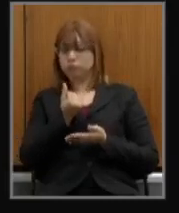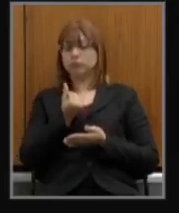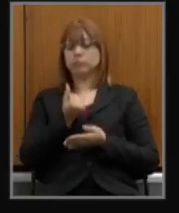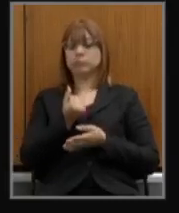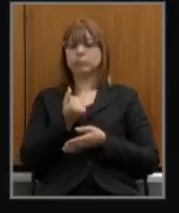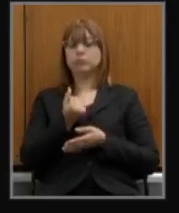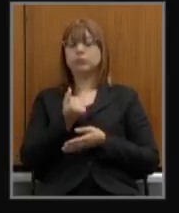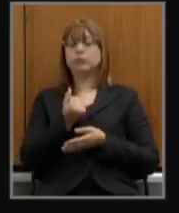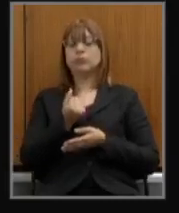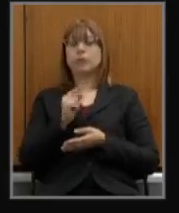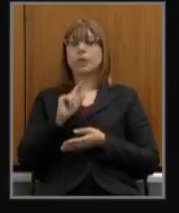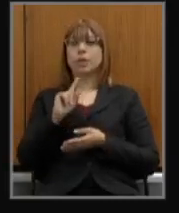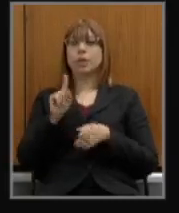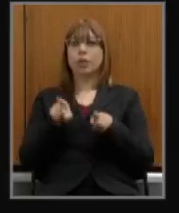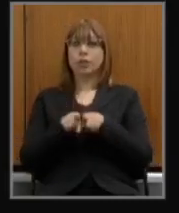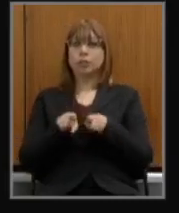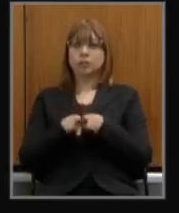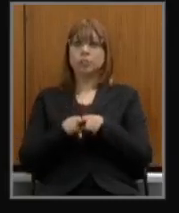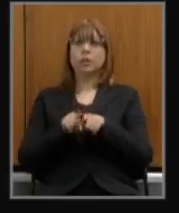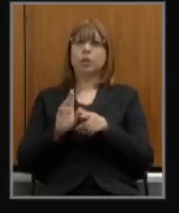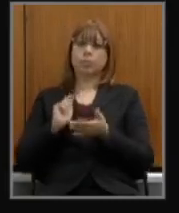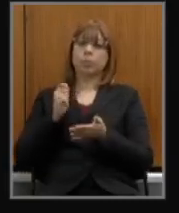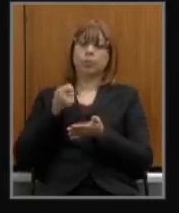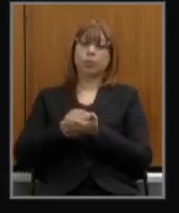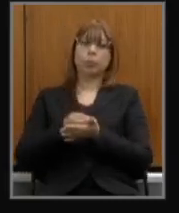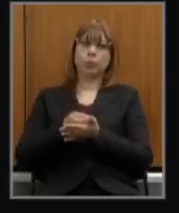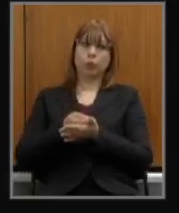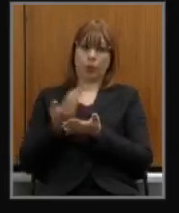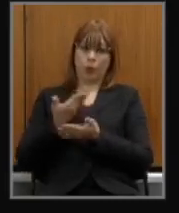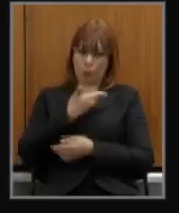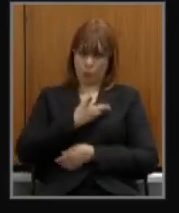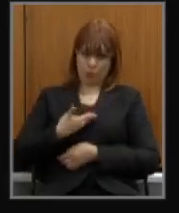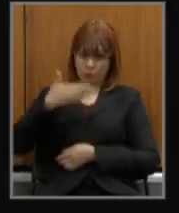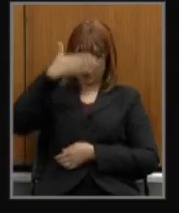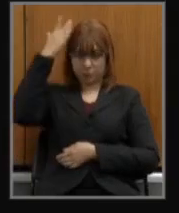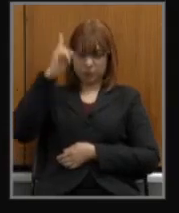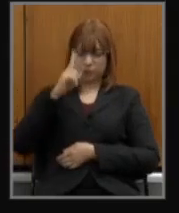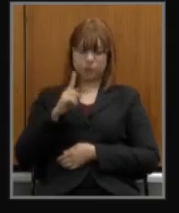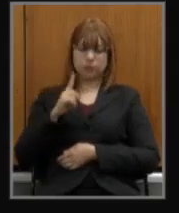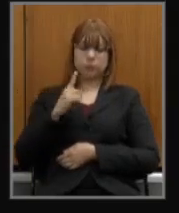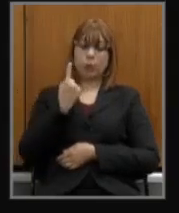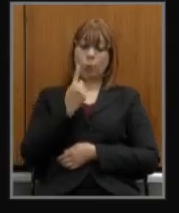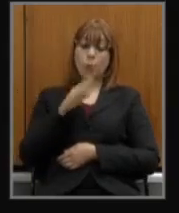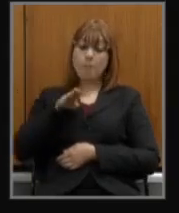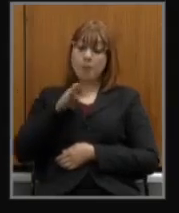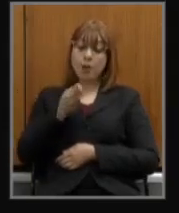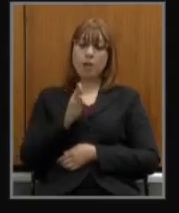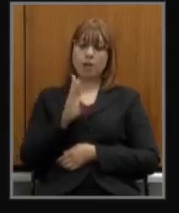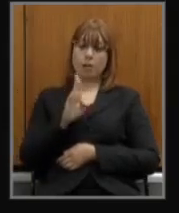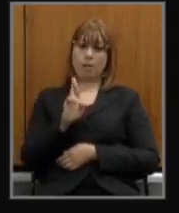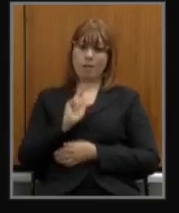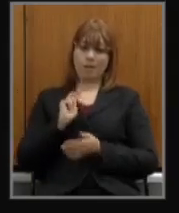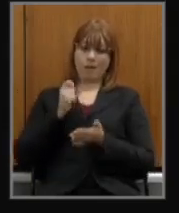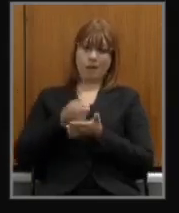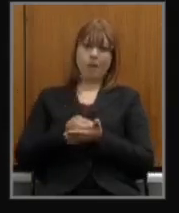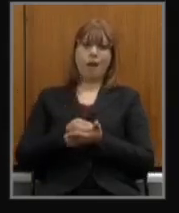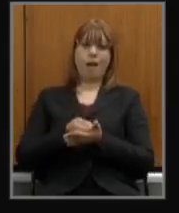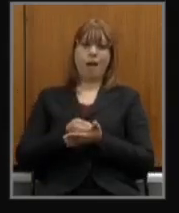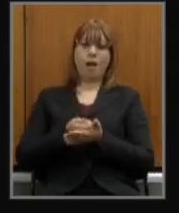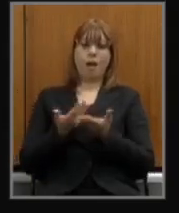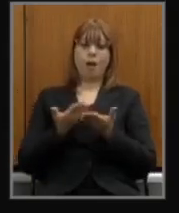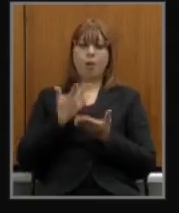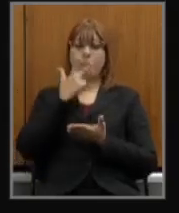nesse governo Zema foi pago um bilhão de reais que limpou o nome de muitos servidores públicos